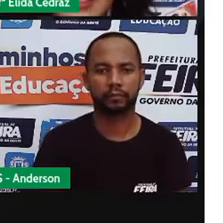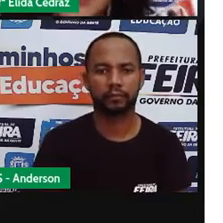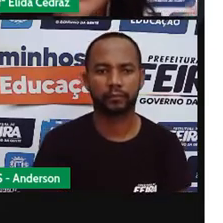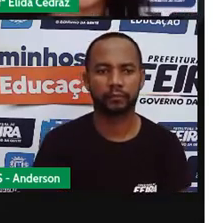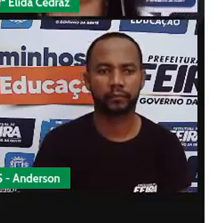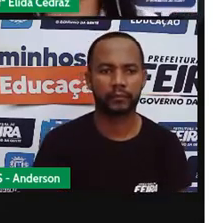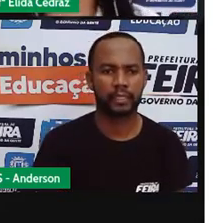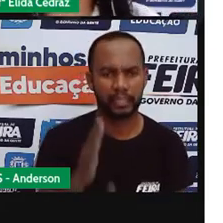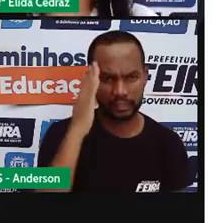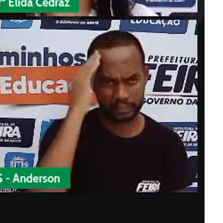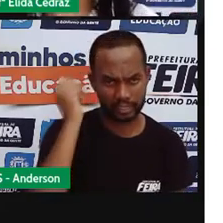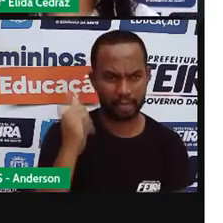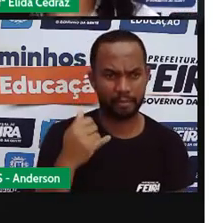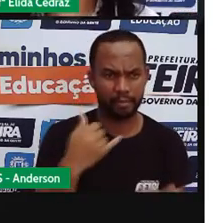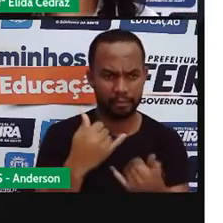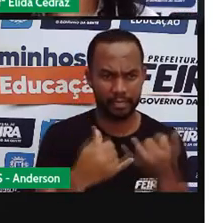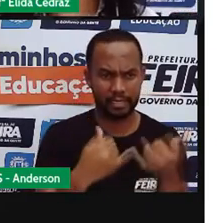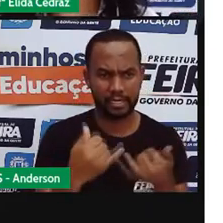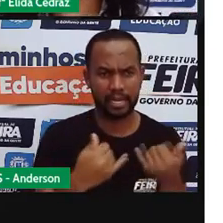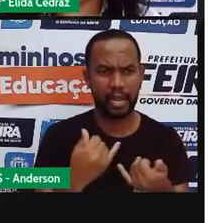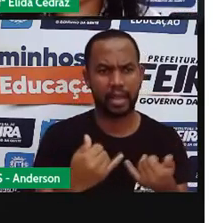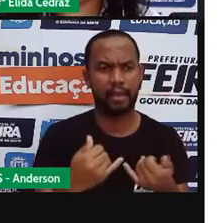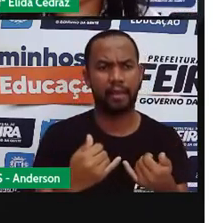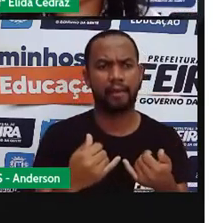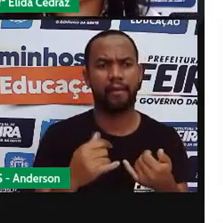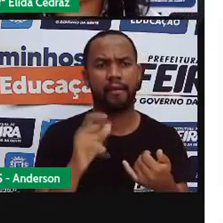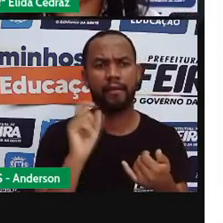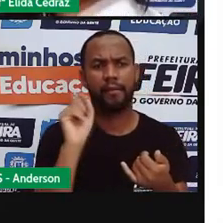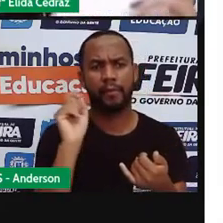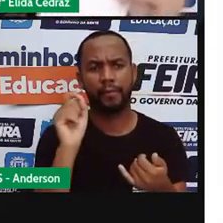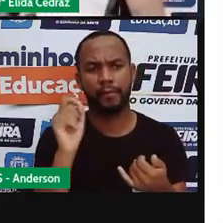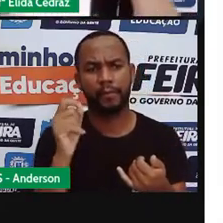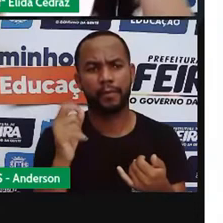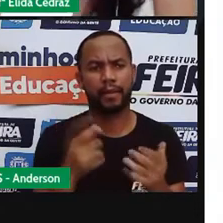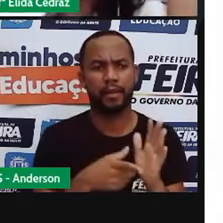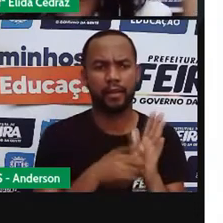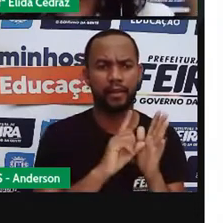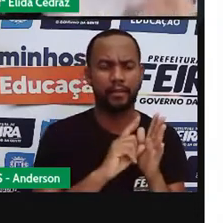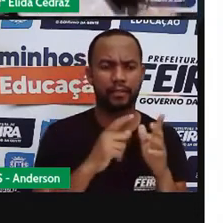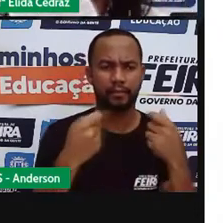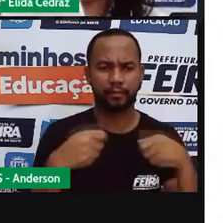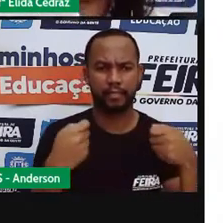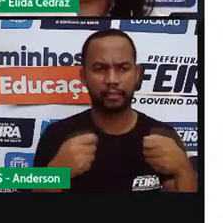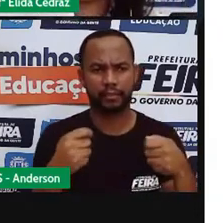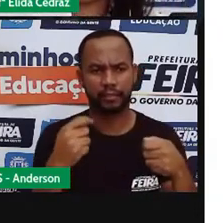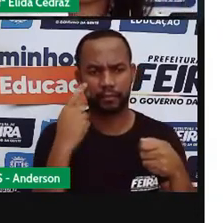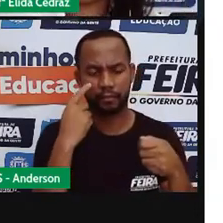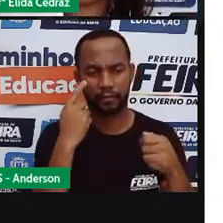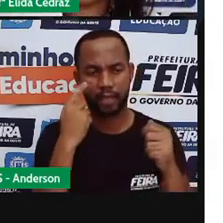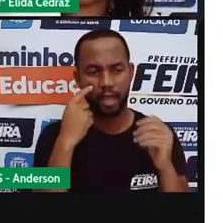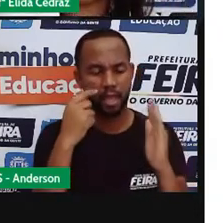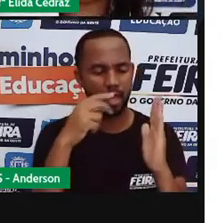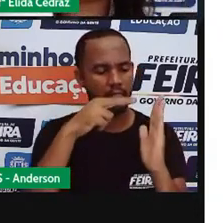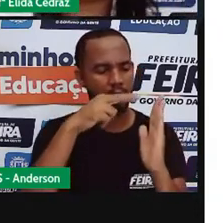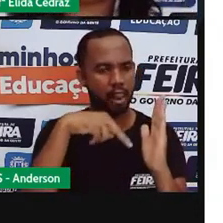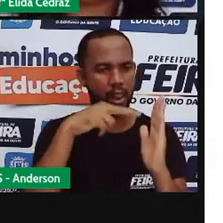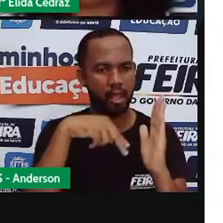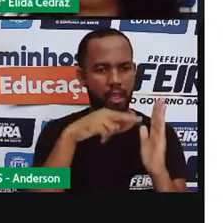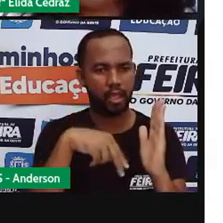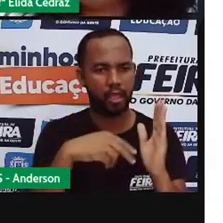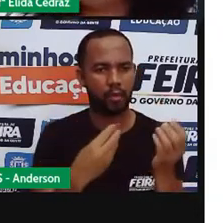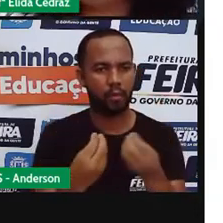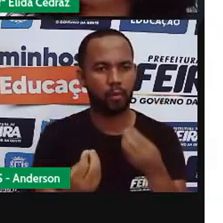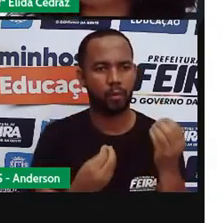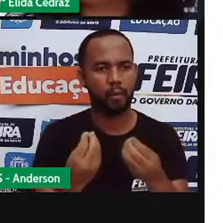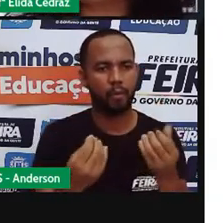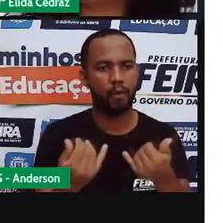Quem não sabe jogar o Uno precisa fazer o que, meus amores? precisa fazer a leitura